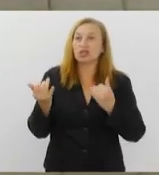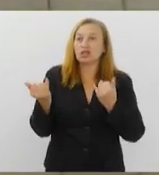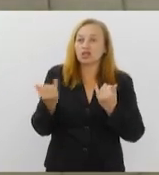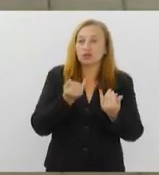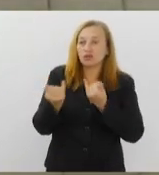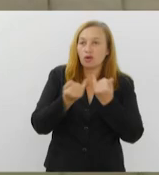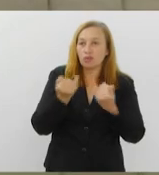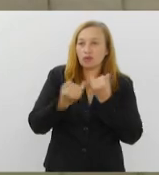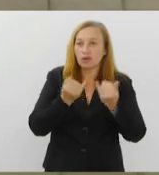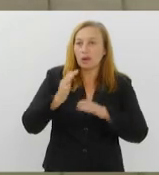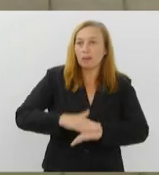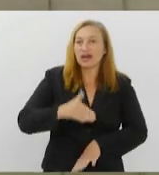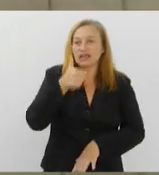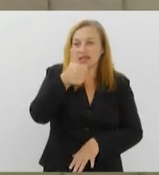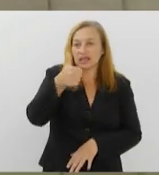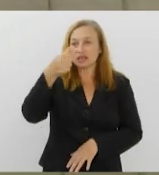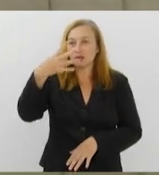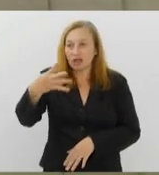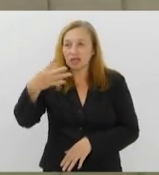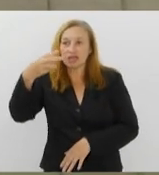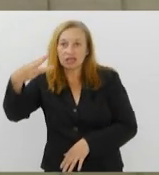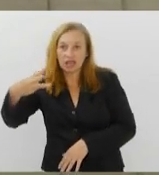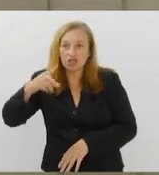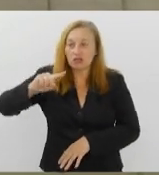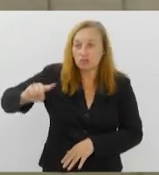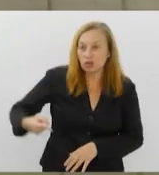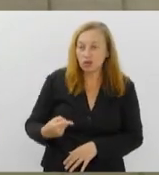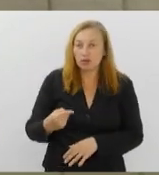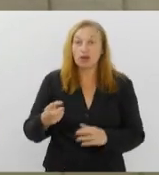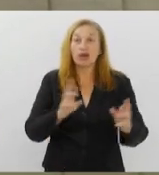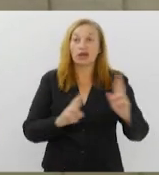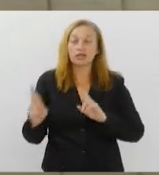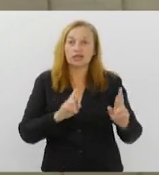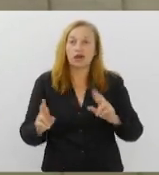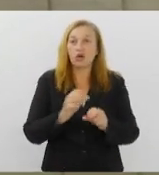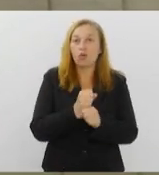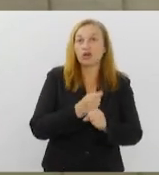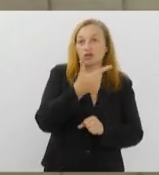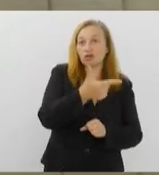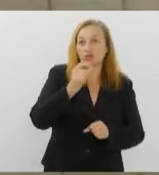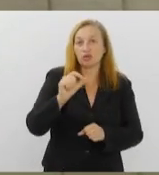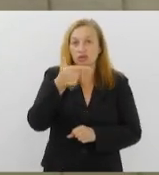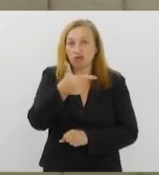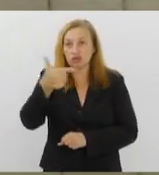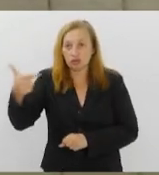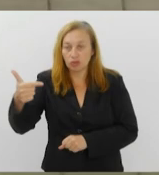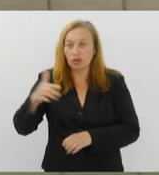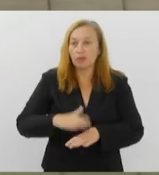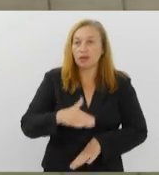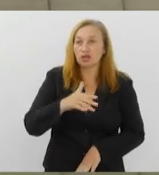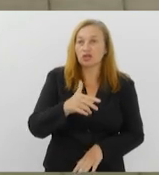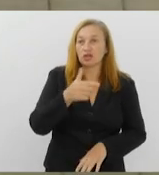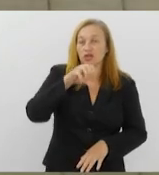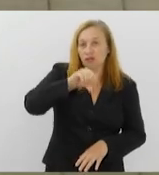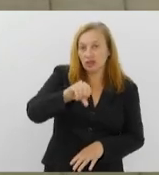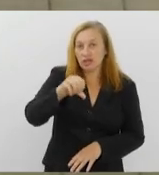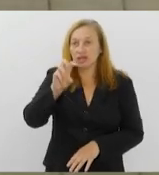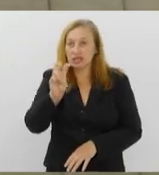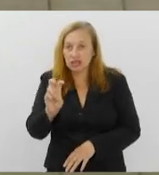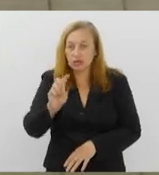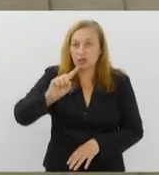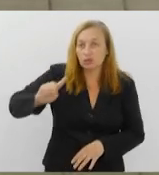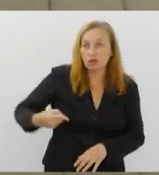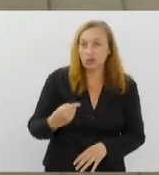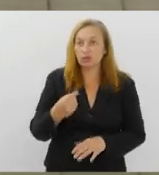143 mil em relação ao ano de 2022, que teve mais de 95 mil denúncias. No